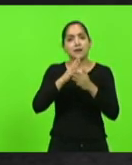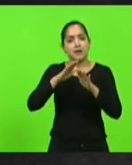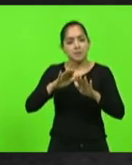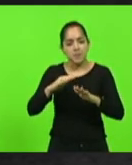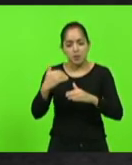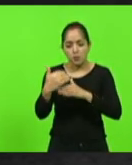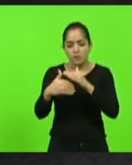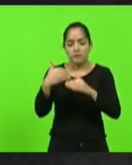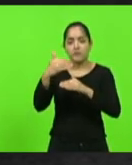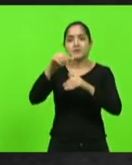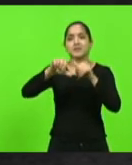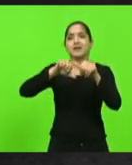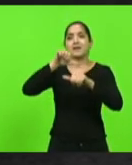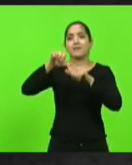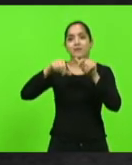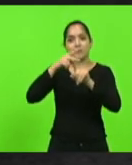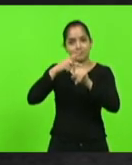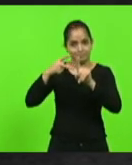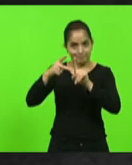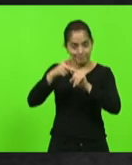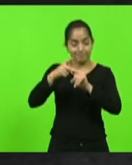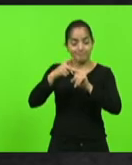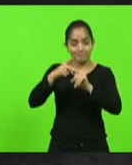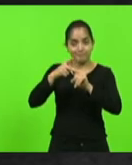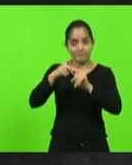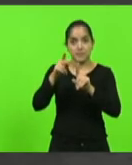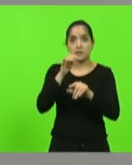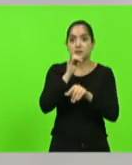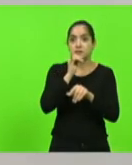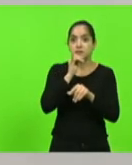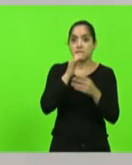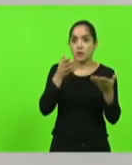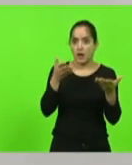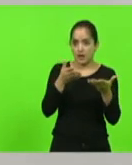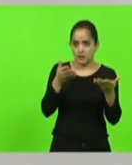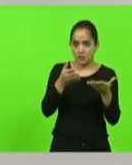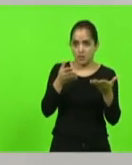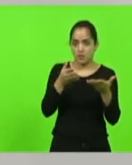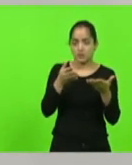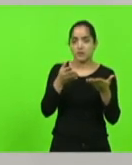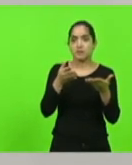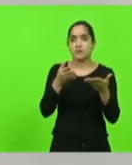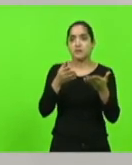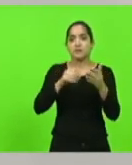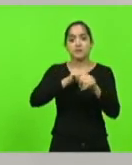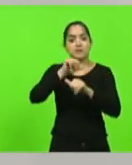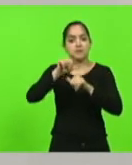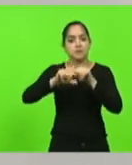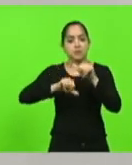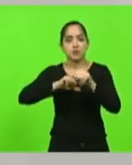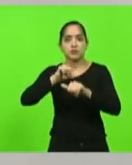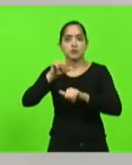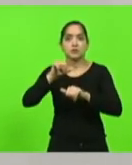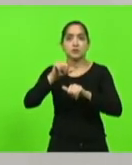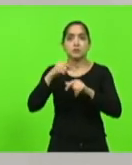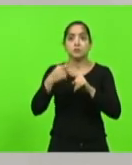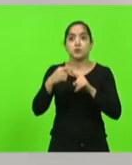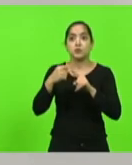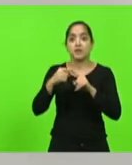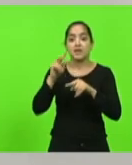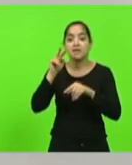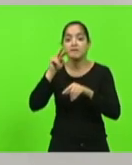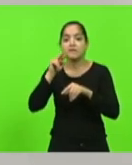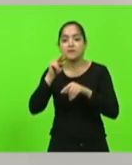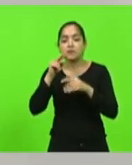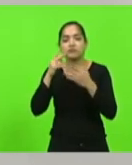reforma da Previdência. Isso mesmo. Por exemplo, o que nós fizemos agora, há pouco, vai ser revertido, porque o deputado viu nisso uma